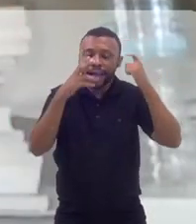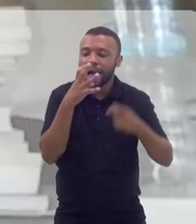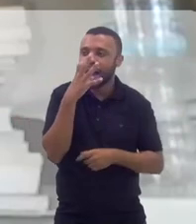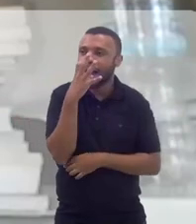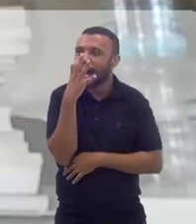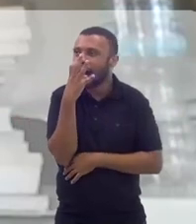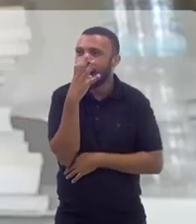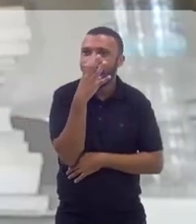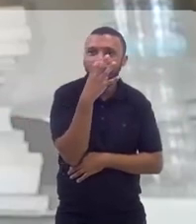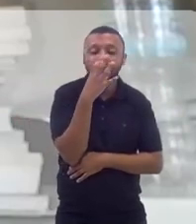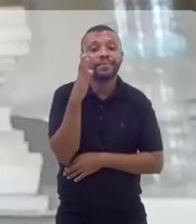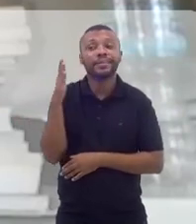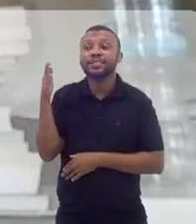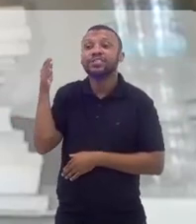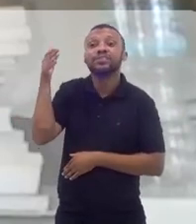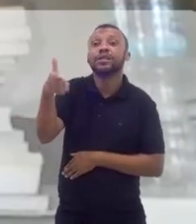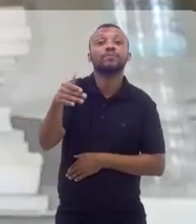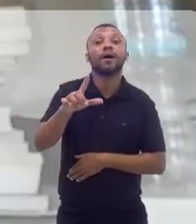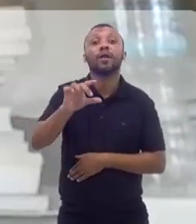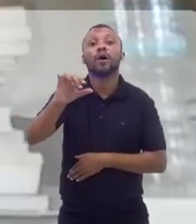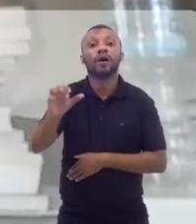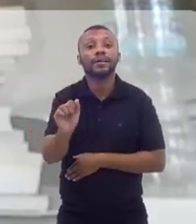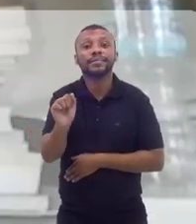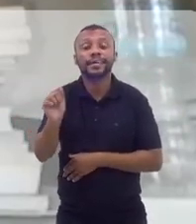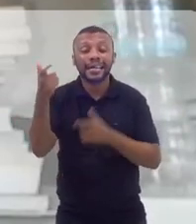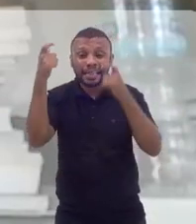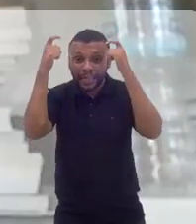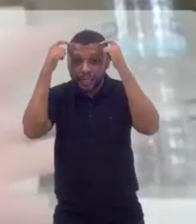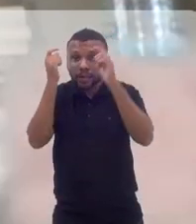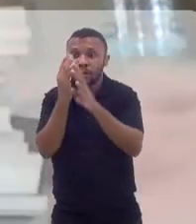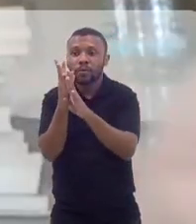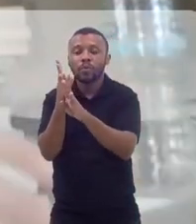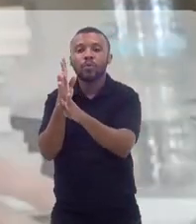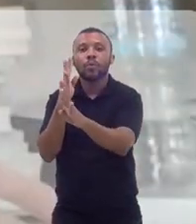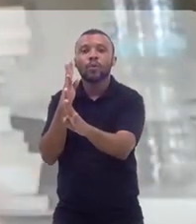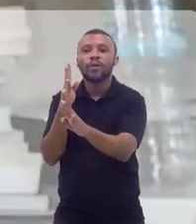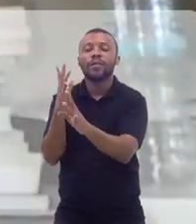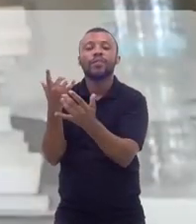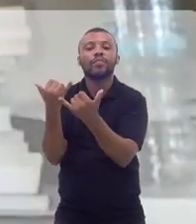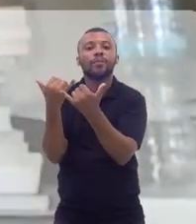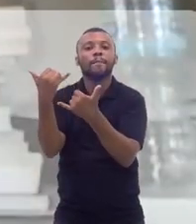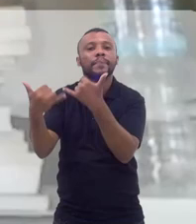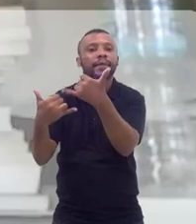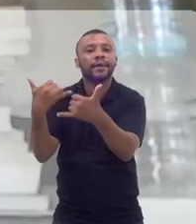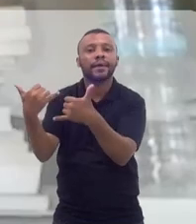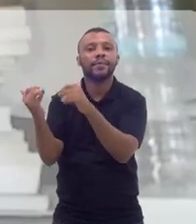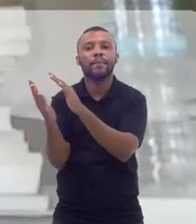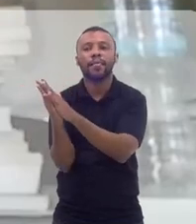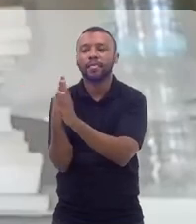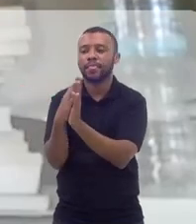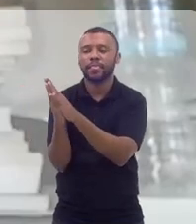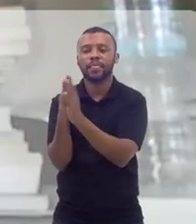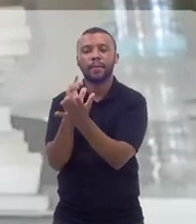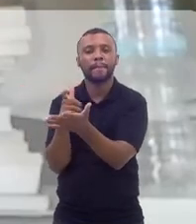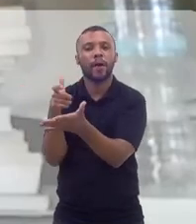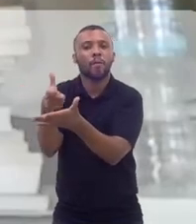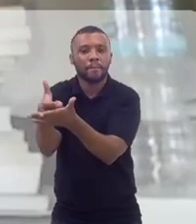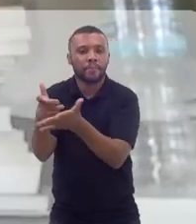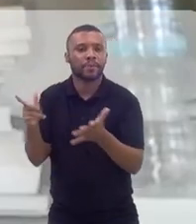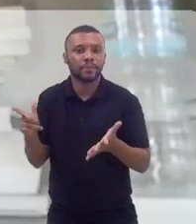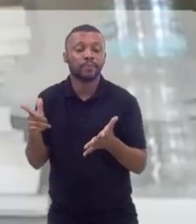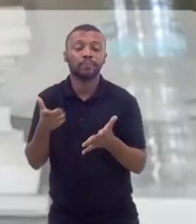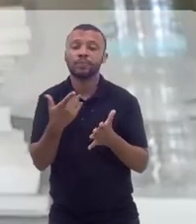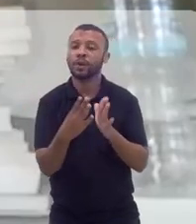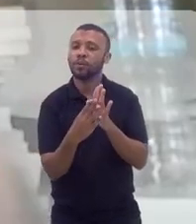a Disney e todo mundo lá vai direto para a loja. Da loja da Disney que fica na fila do brinquedo. Então, no formato